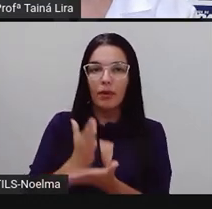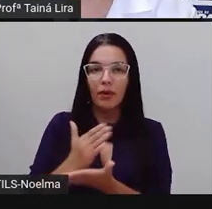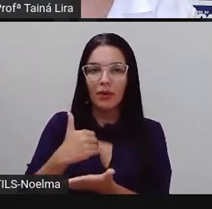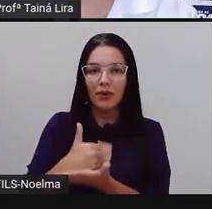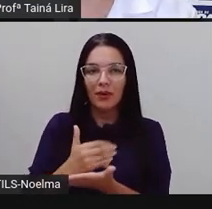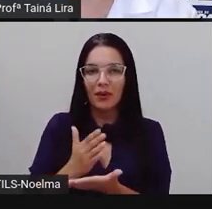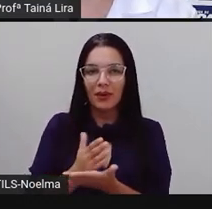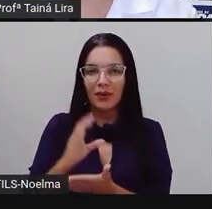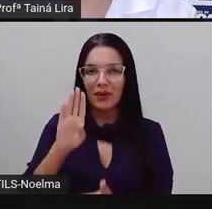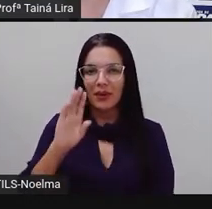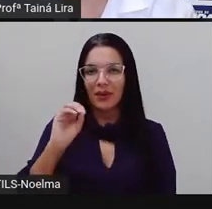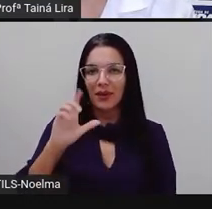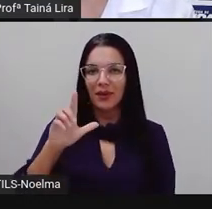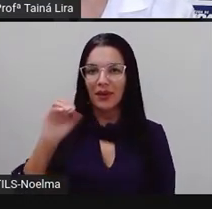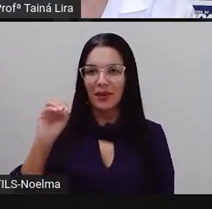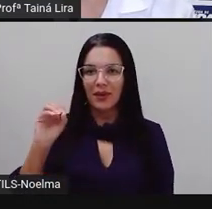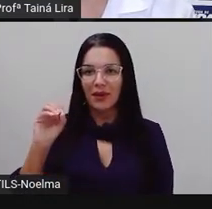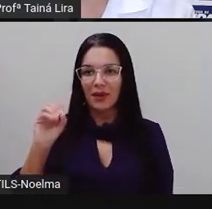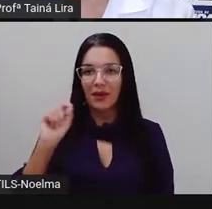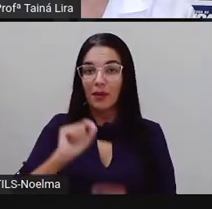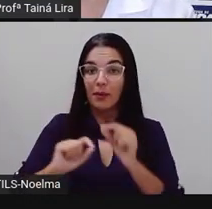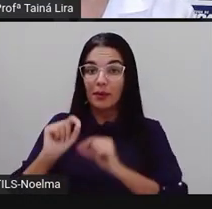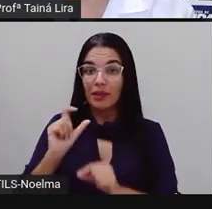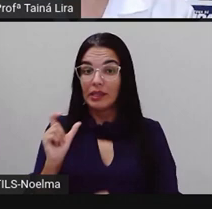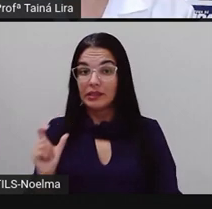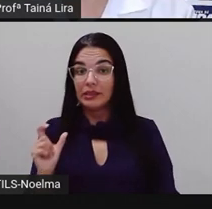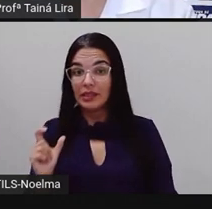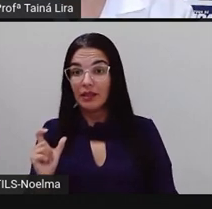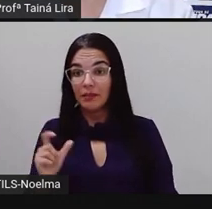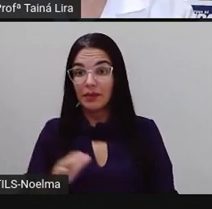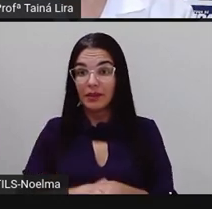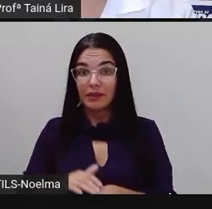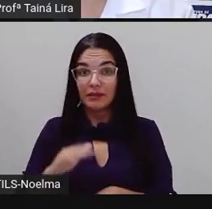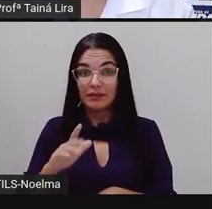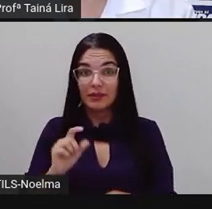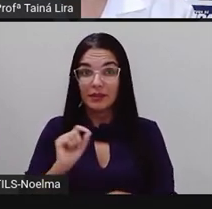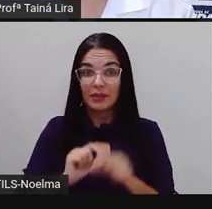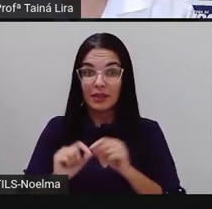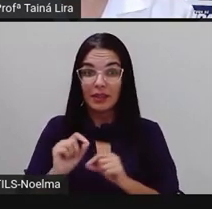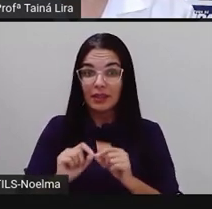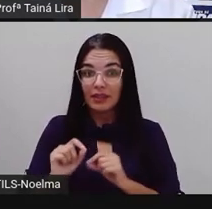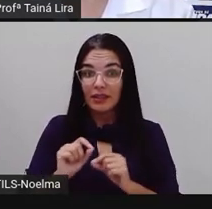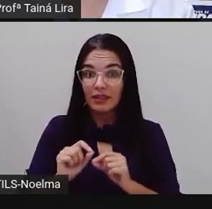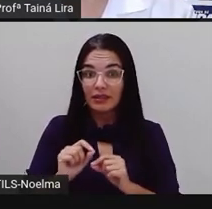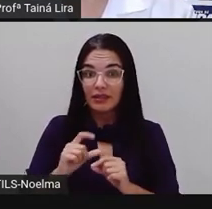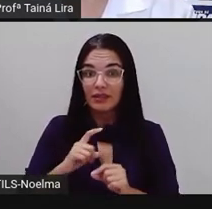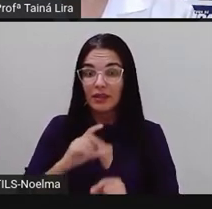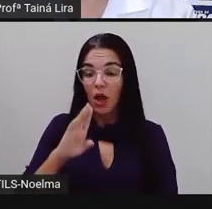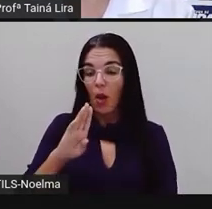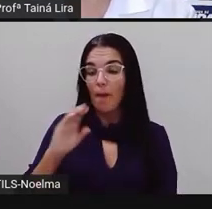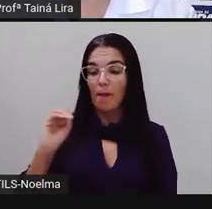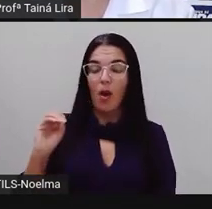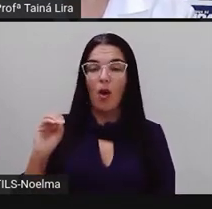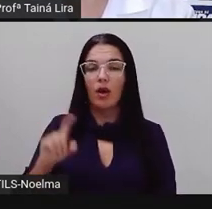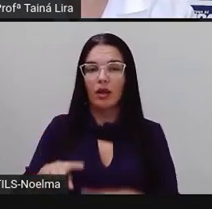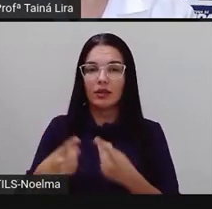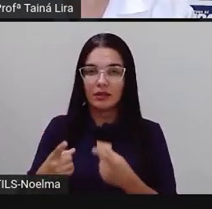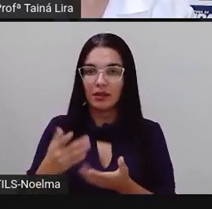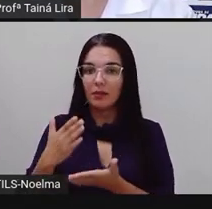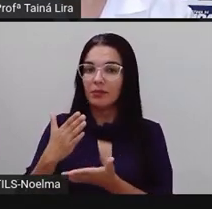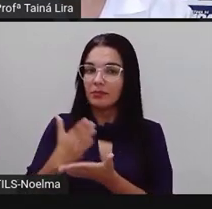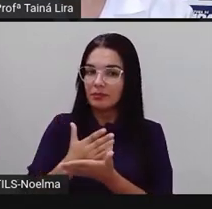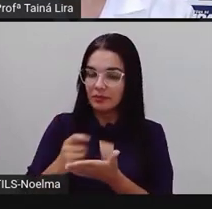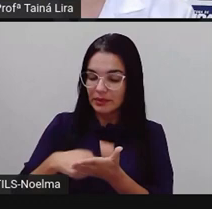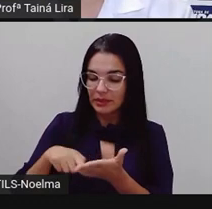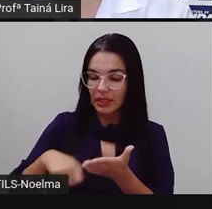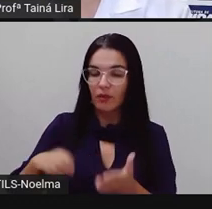Bolo, bolo, a sílaba mais forte, ó, é o, é o bó aqui, então, escrevo com